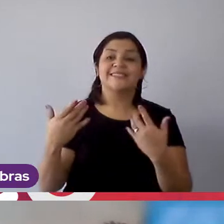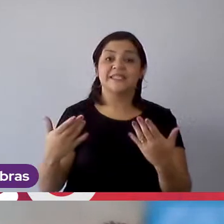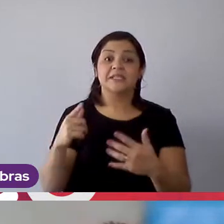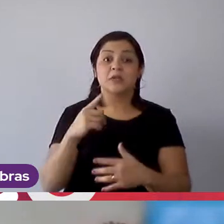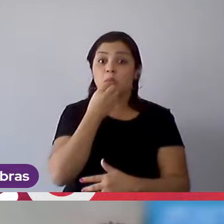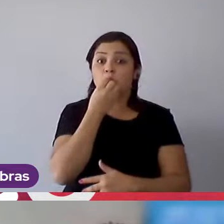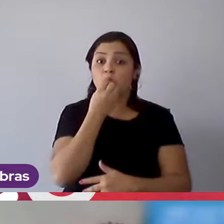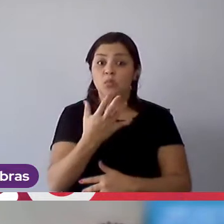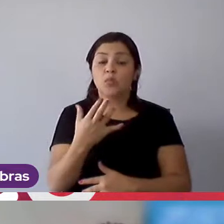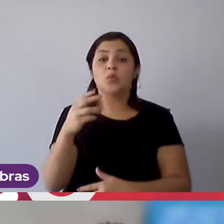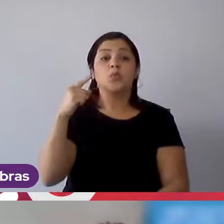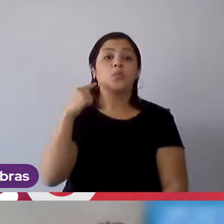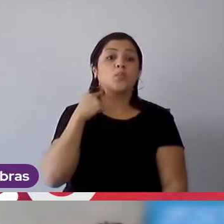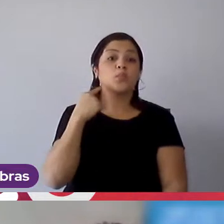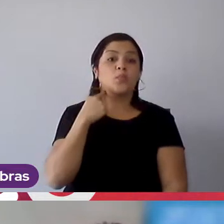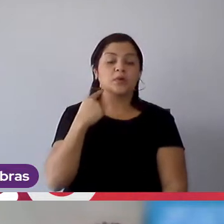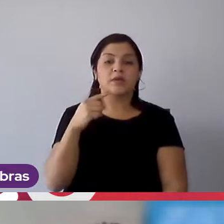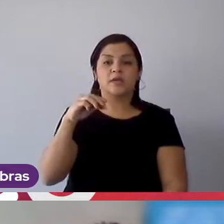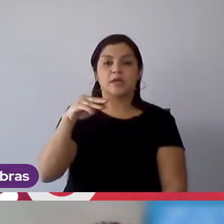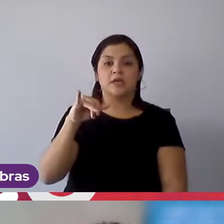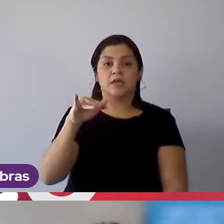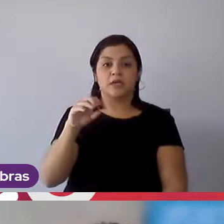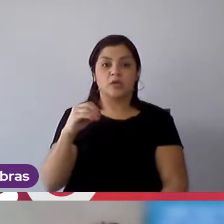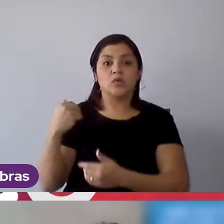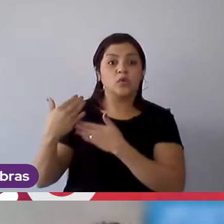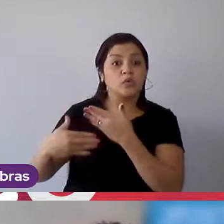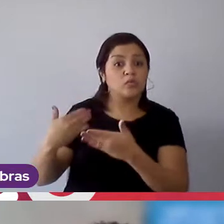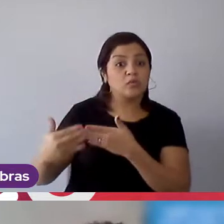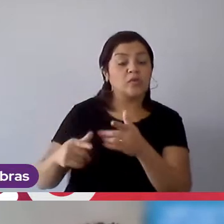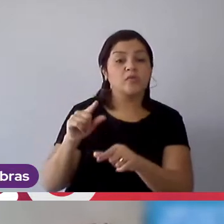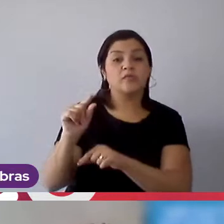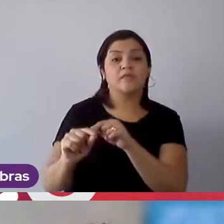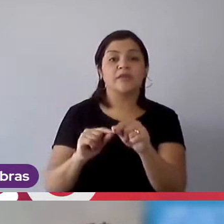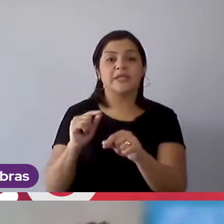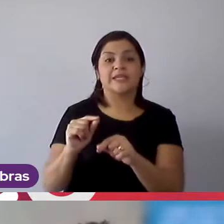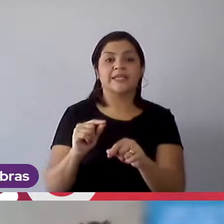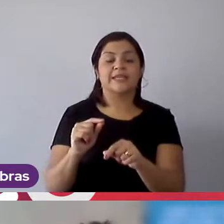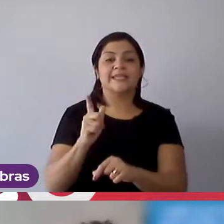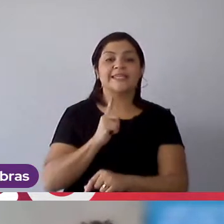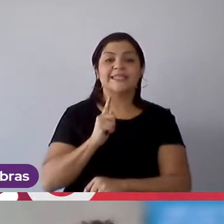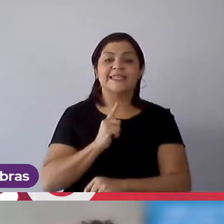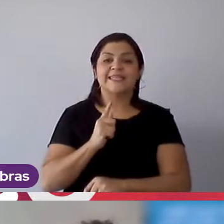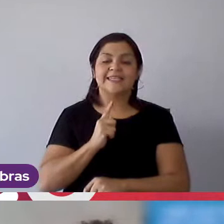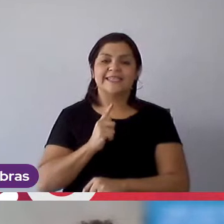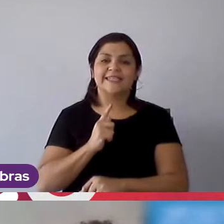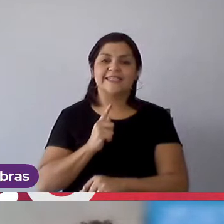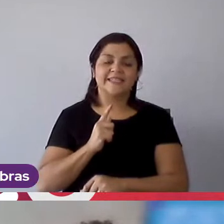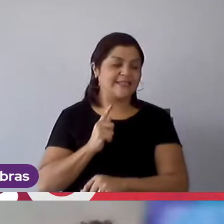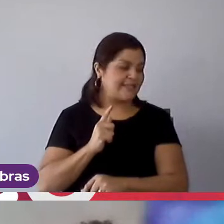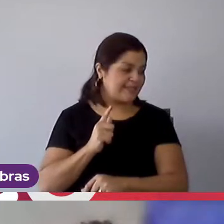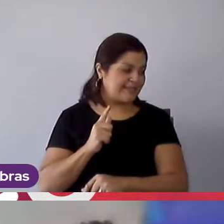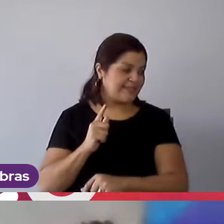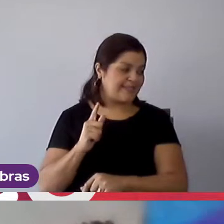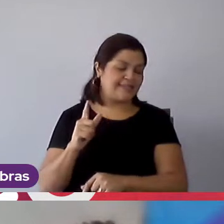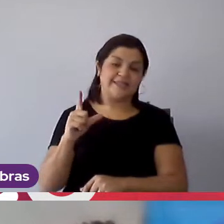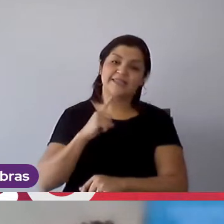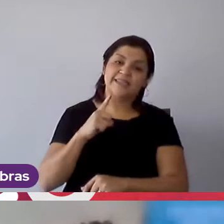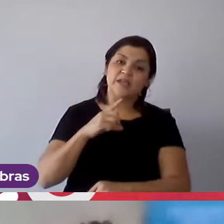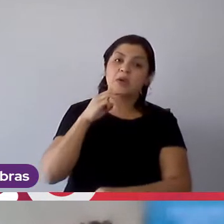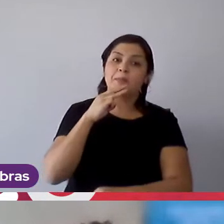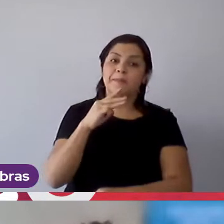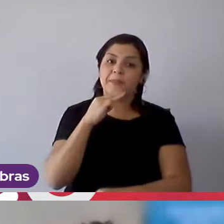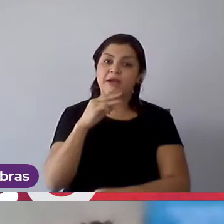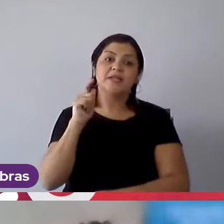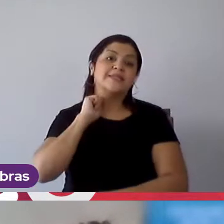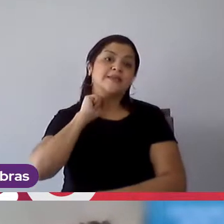entrei em maio, fiz o processo seletivo ali em meados de março, abril.